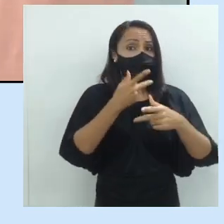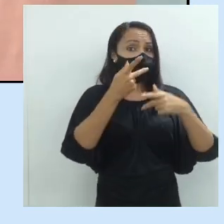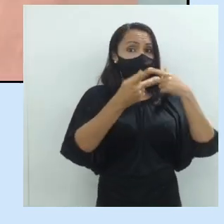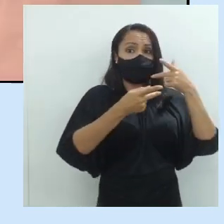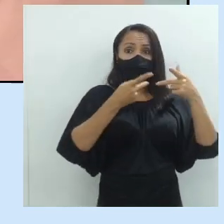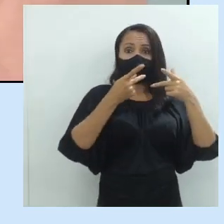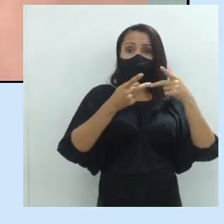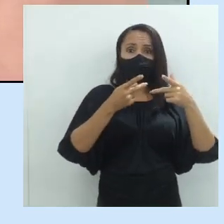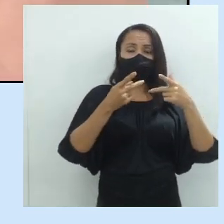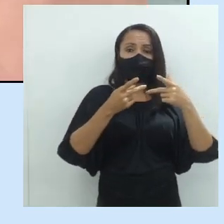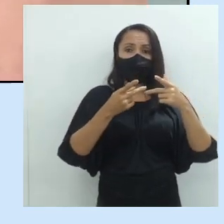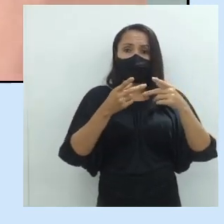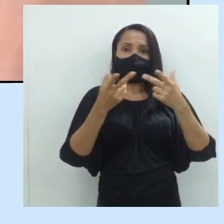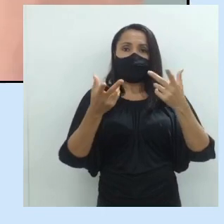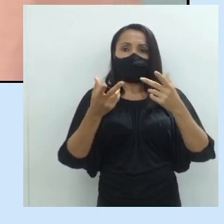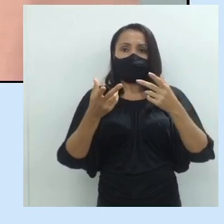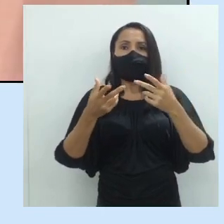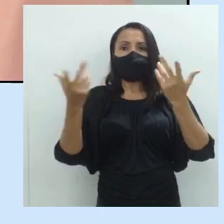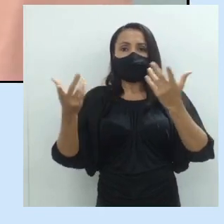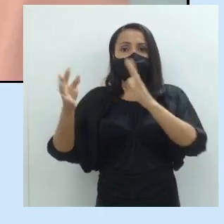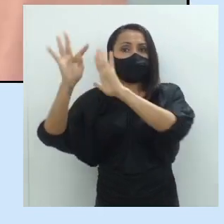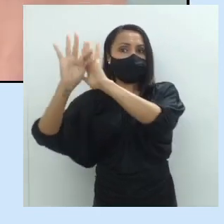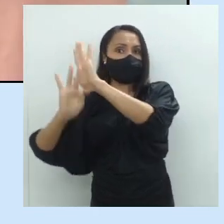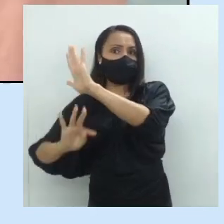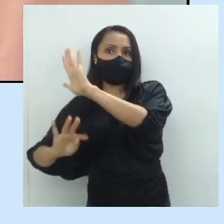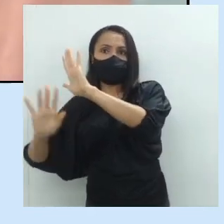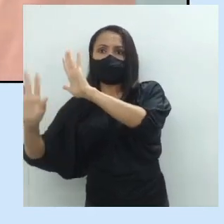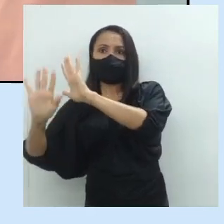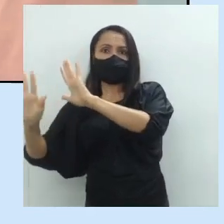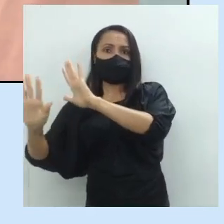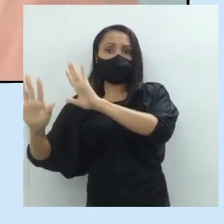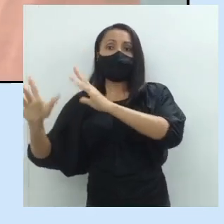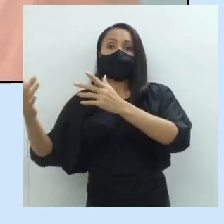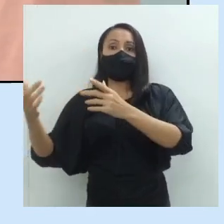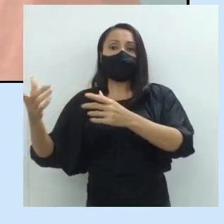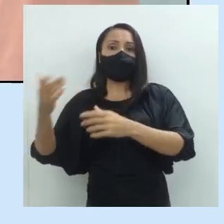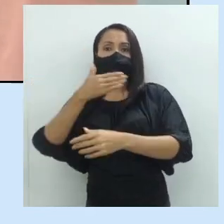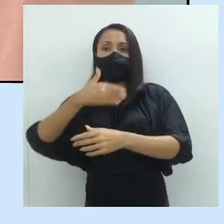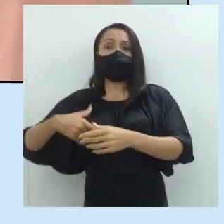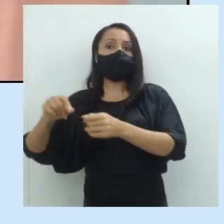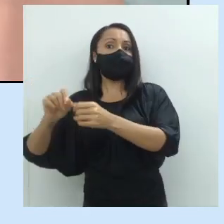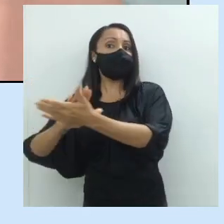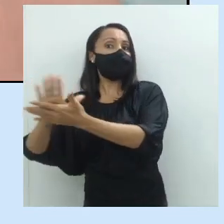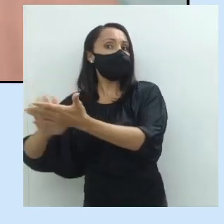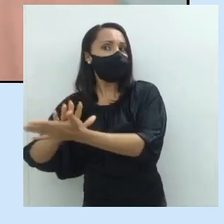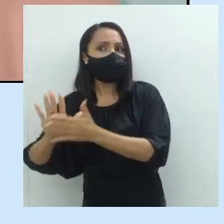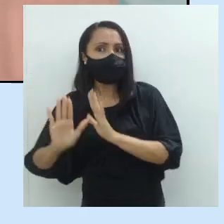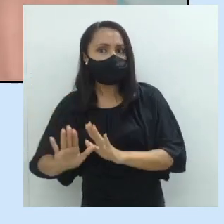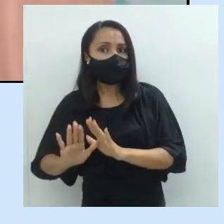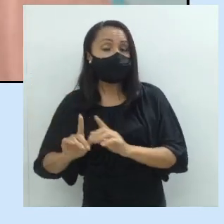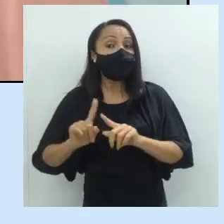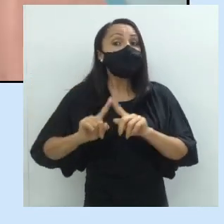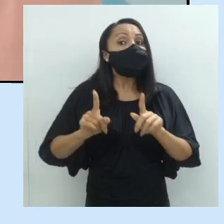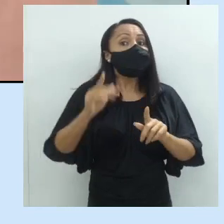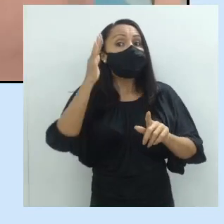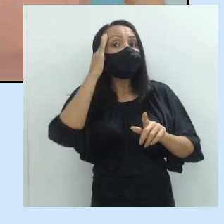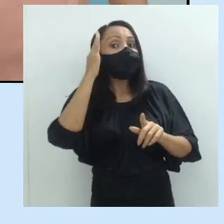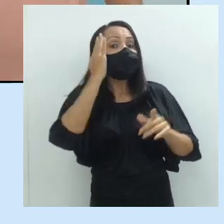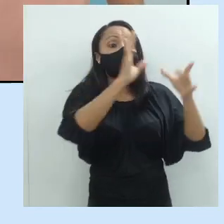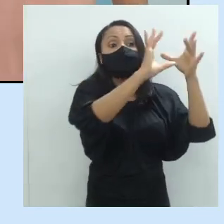explicitamente que o governo não faz nada. Certo? Nós entendemos pelo